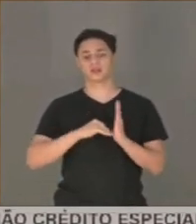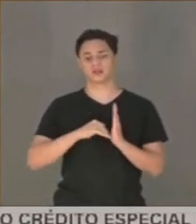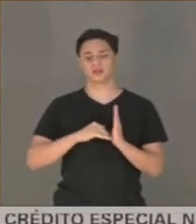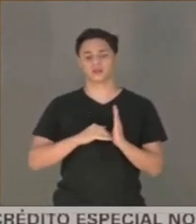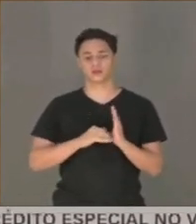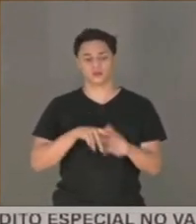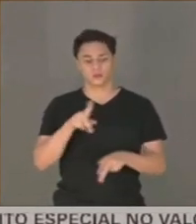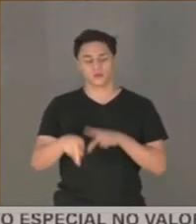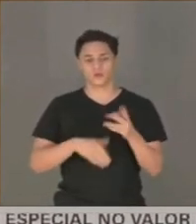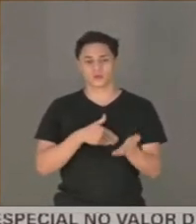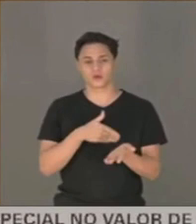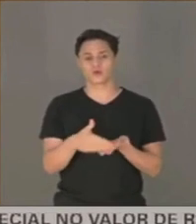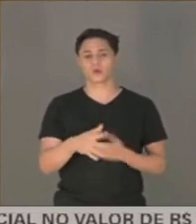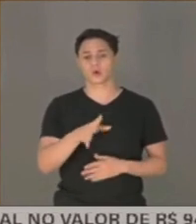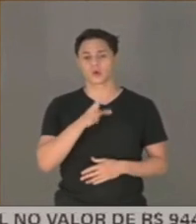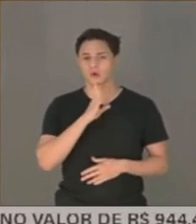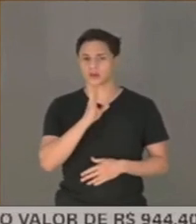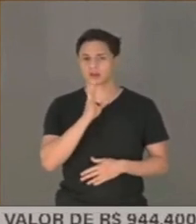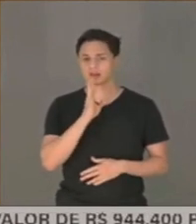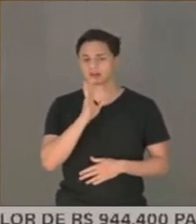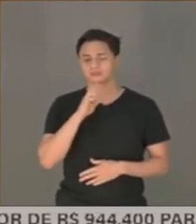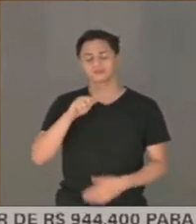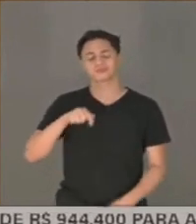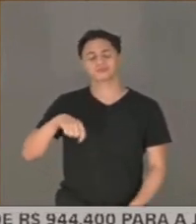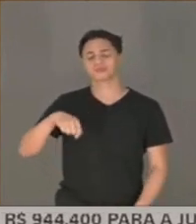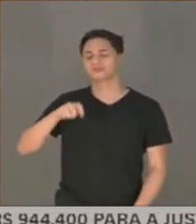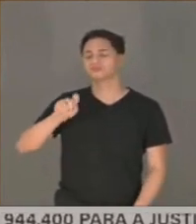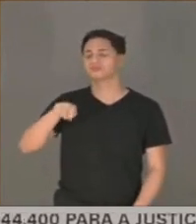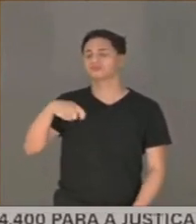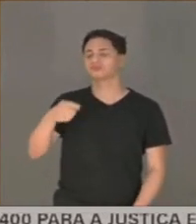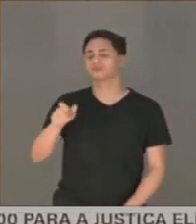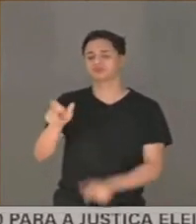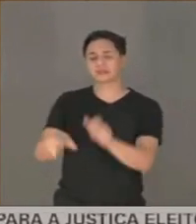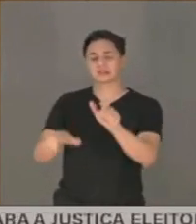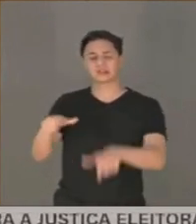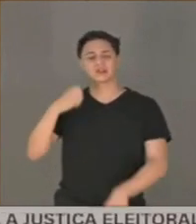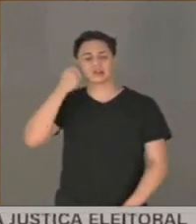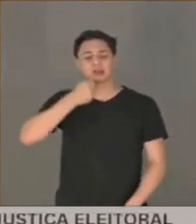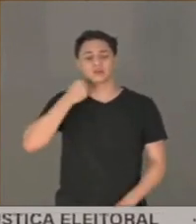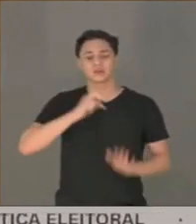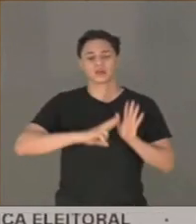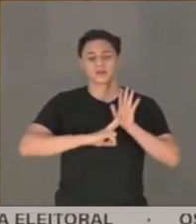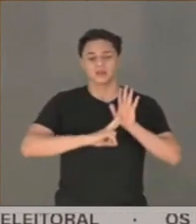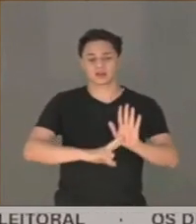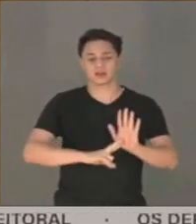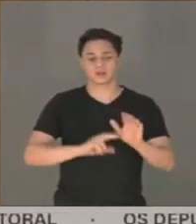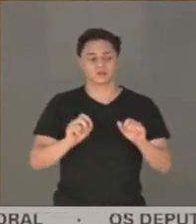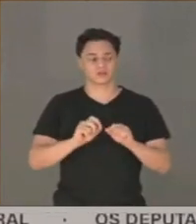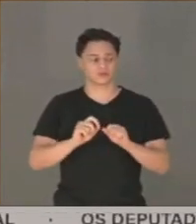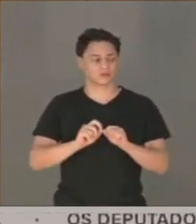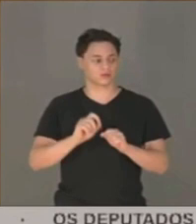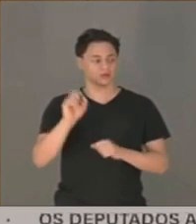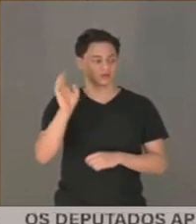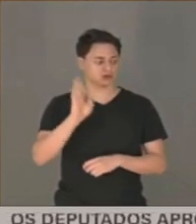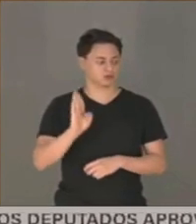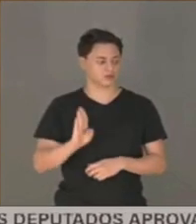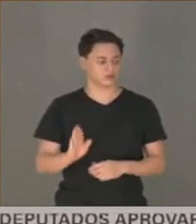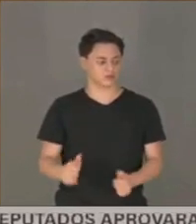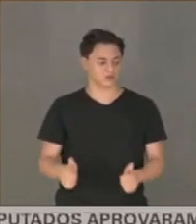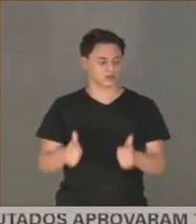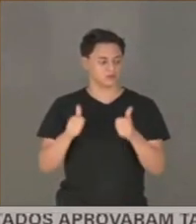começou a conhecer quem são os senadores que representam, que fazem esse Brasil um Brasil melhor.